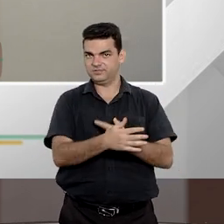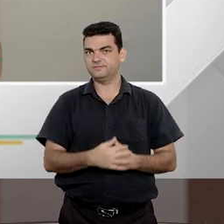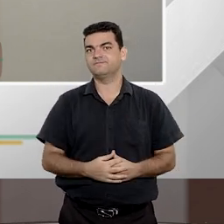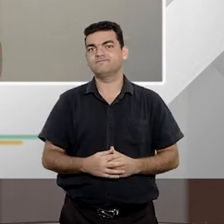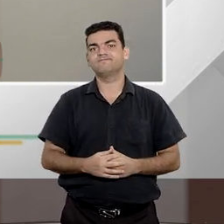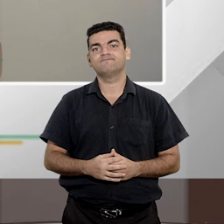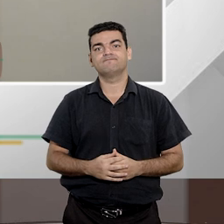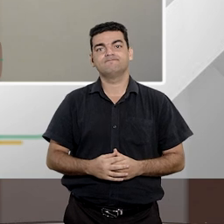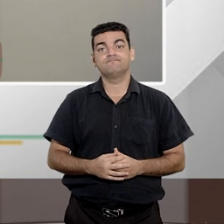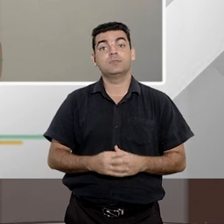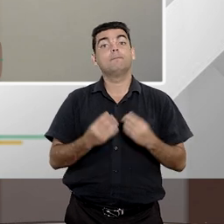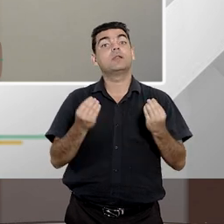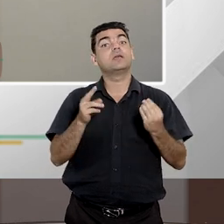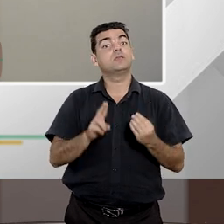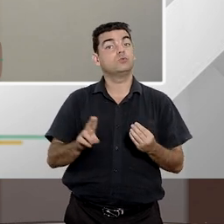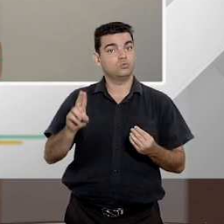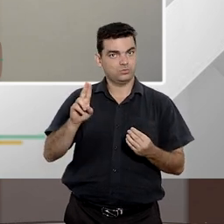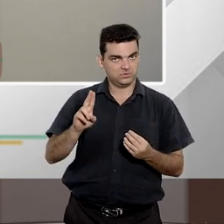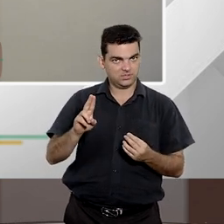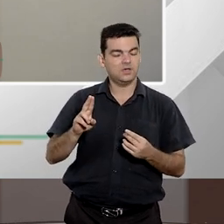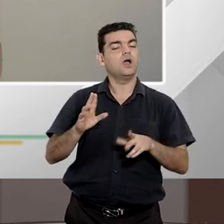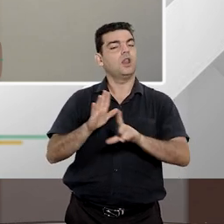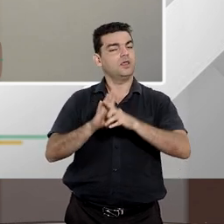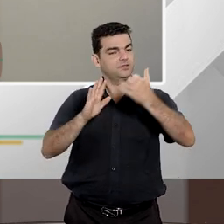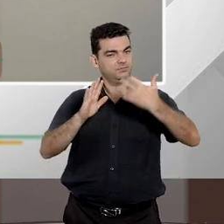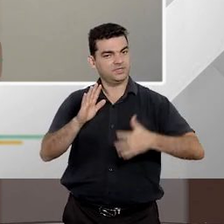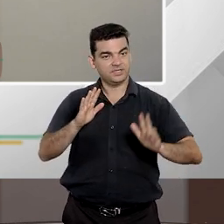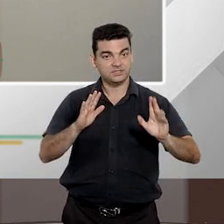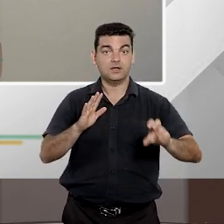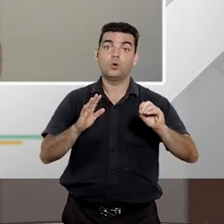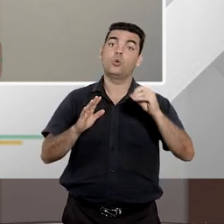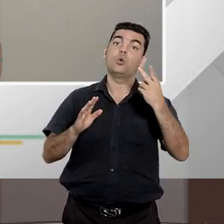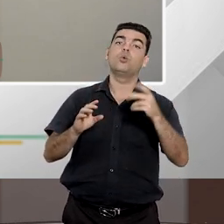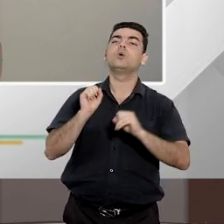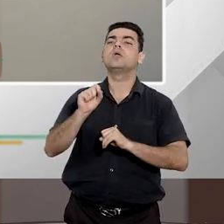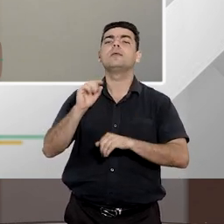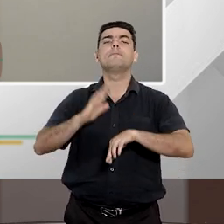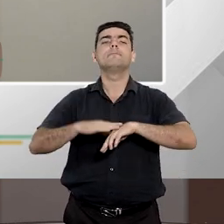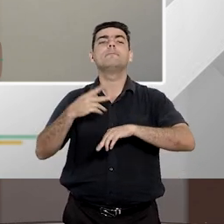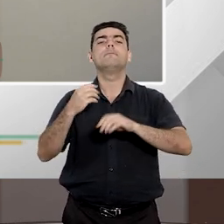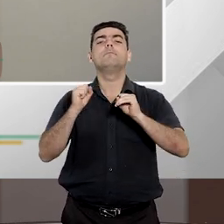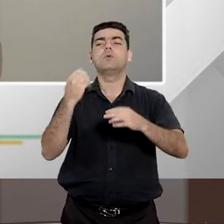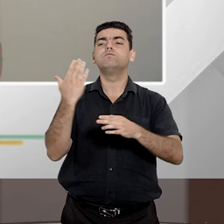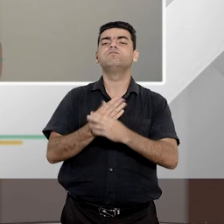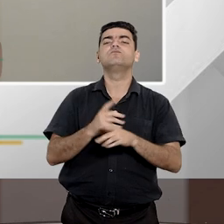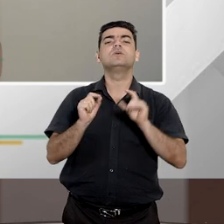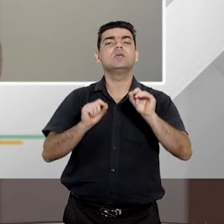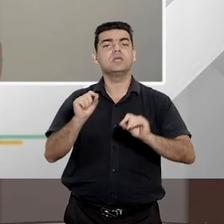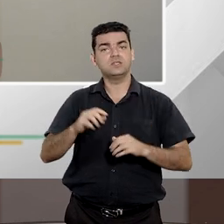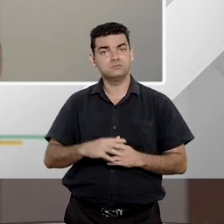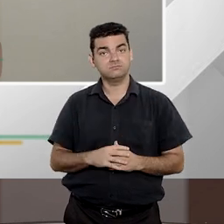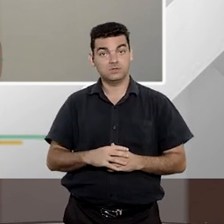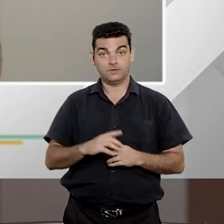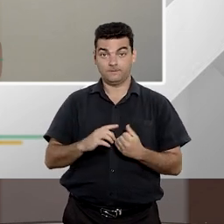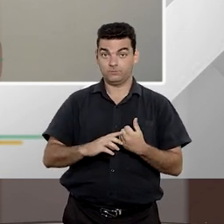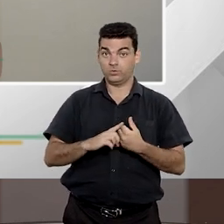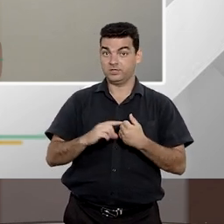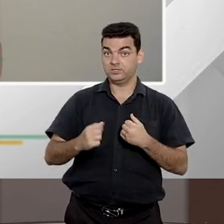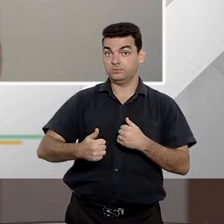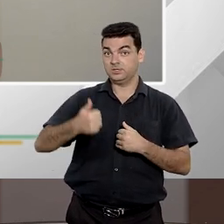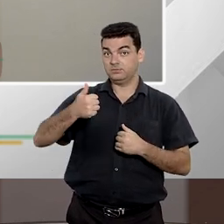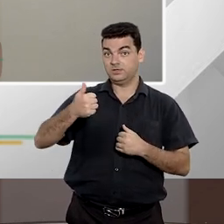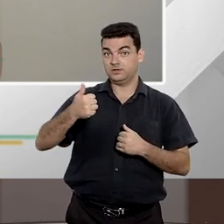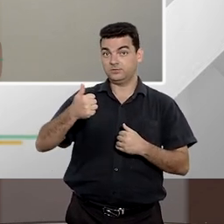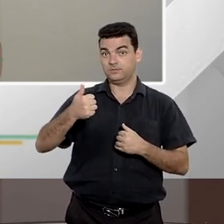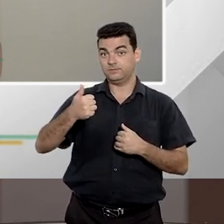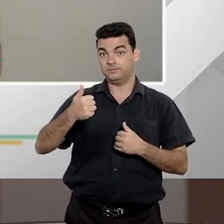Tanto para que serve a ação civil pública, como quem tem a legitimidade para propor. Quando a gente vai no artigo 1º da lei,